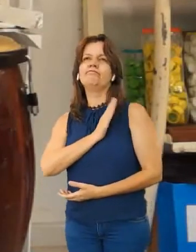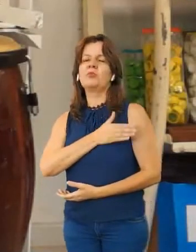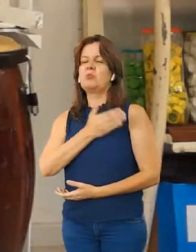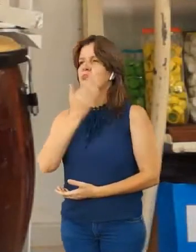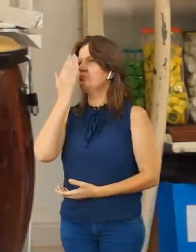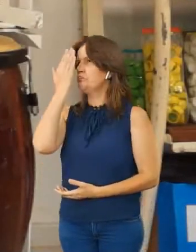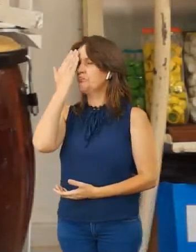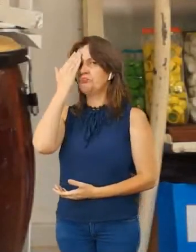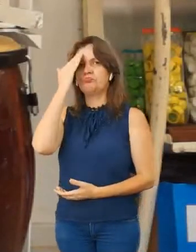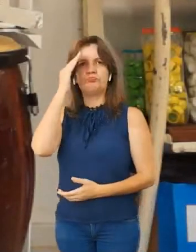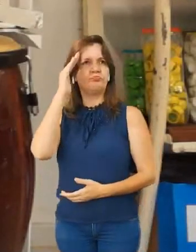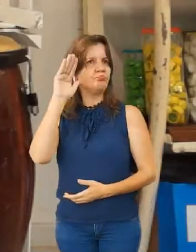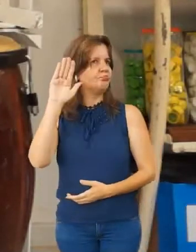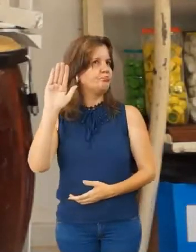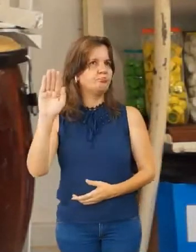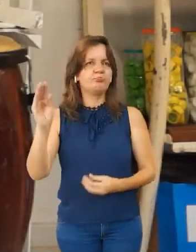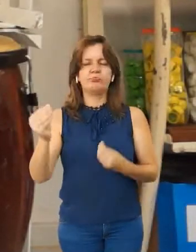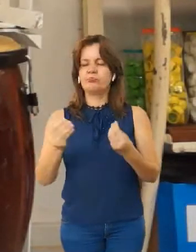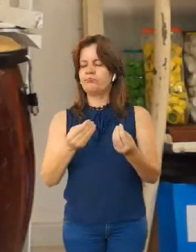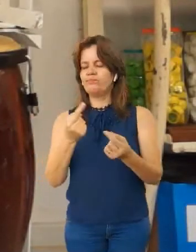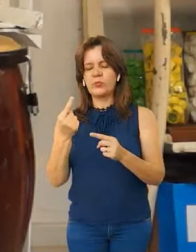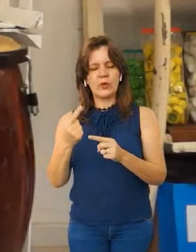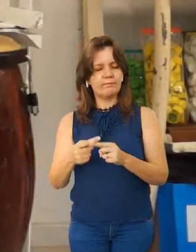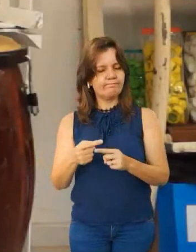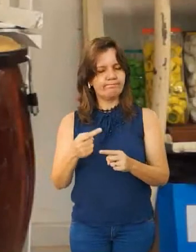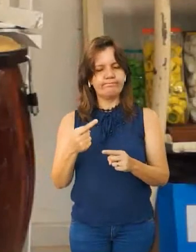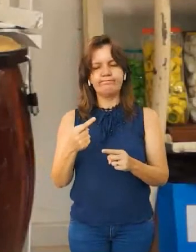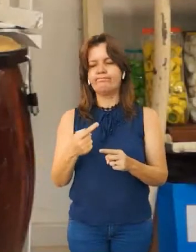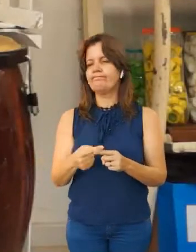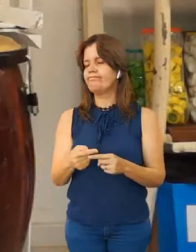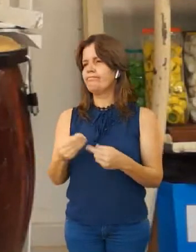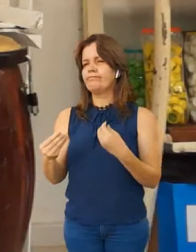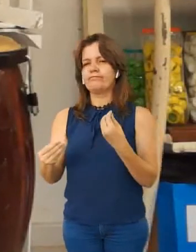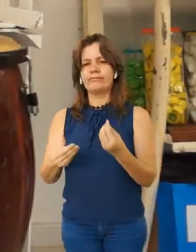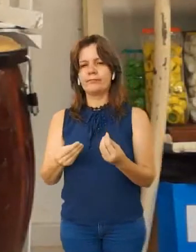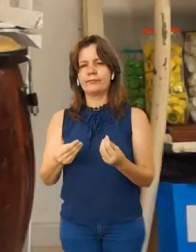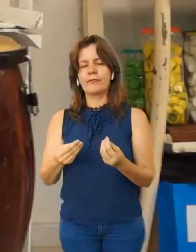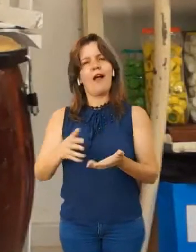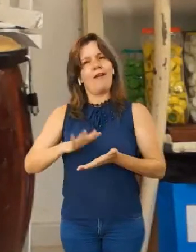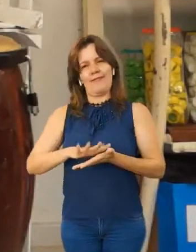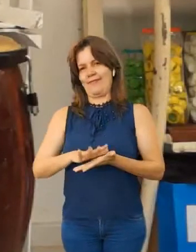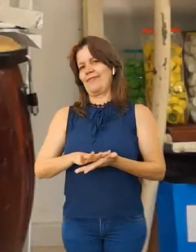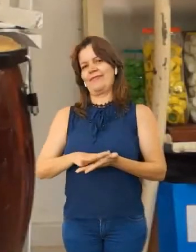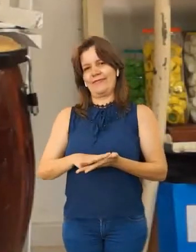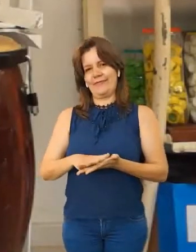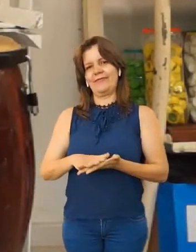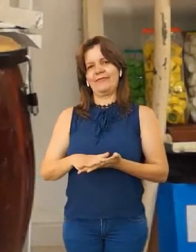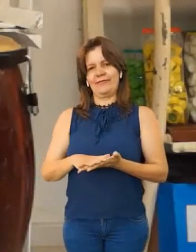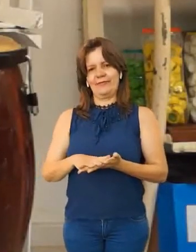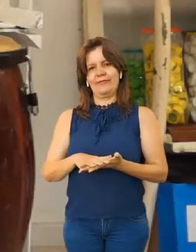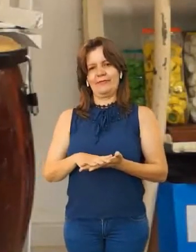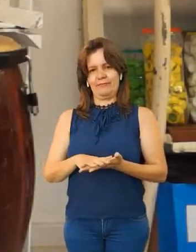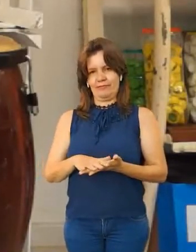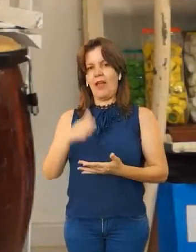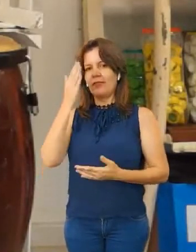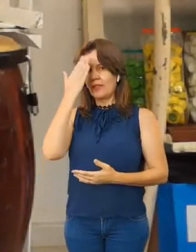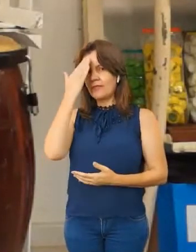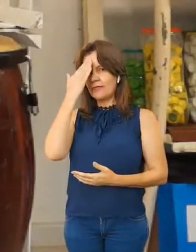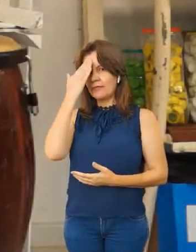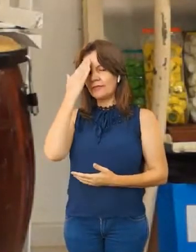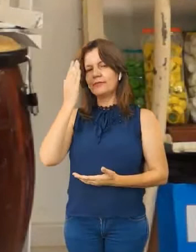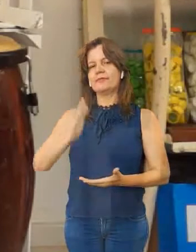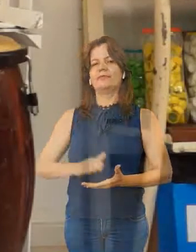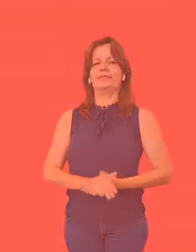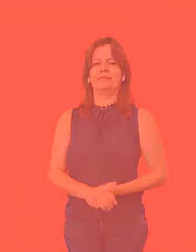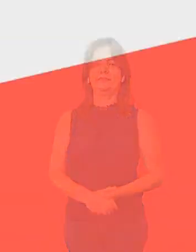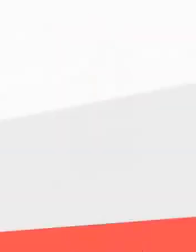Não sei porquê E assim fica o samba. Entendeu?